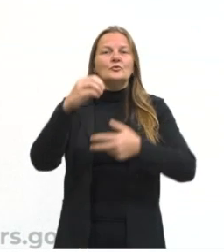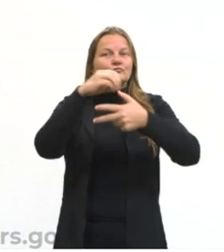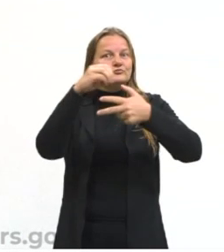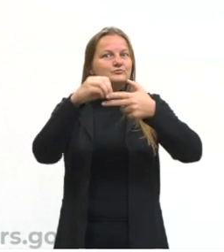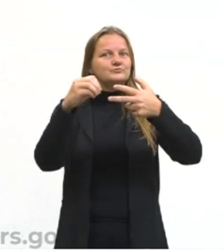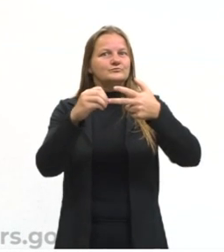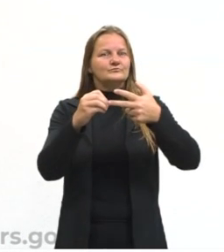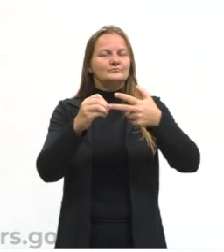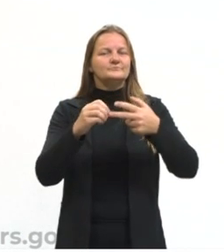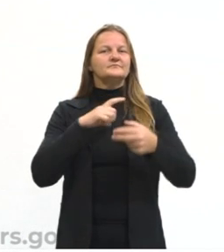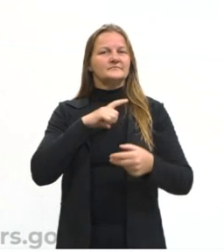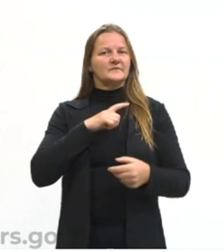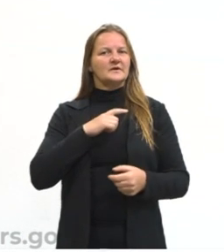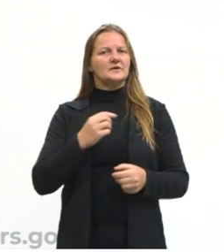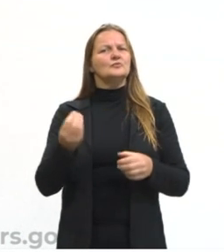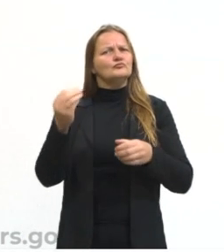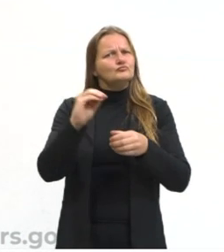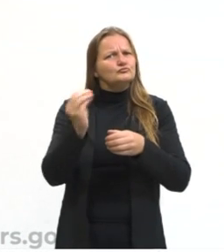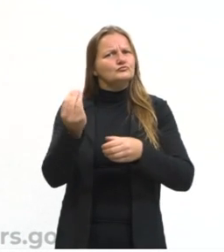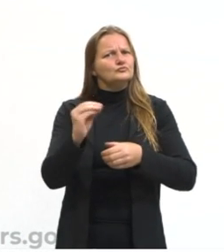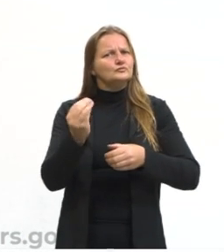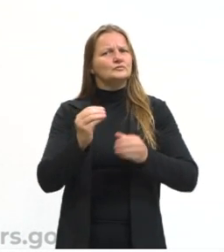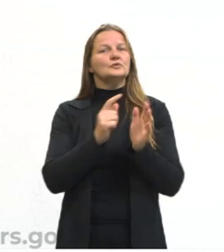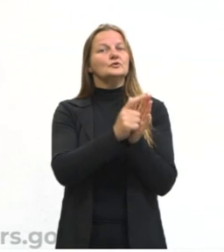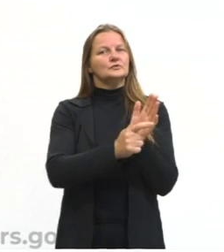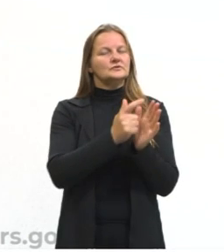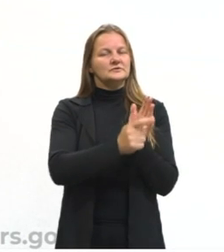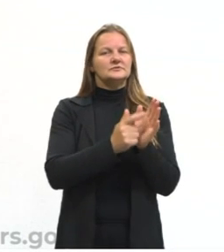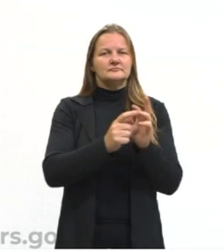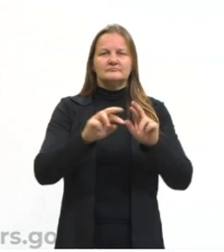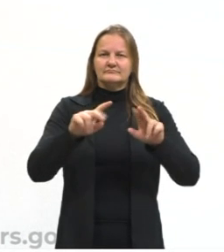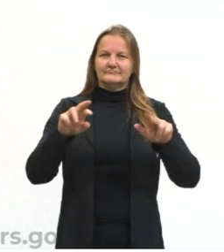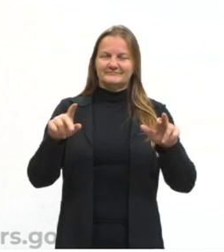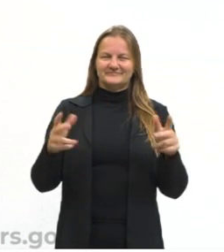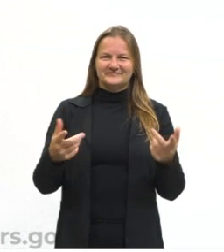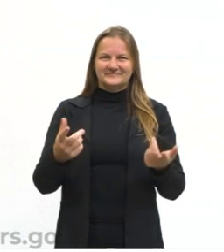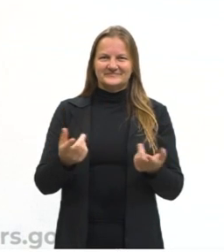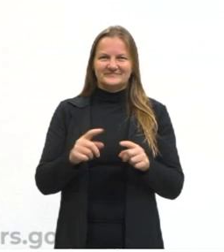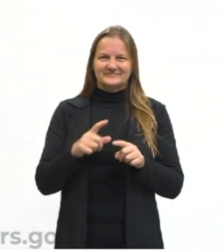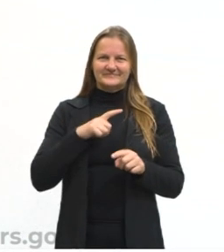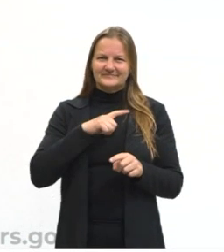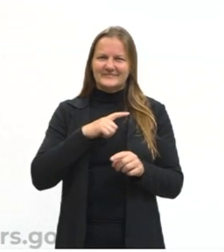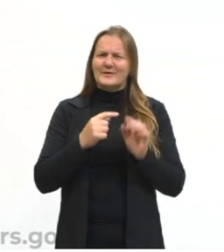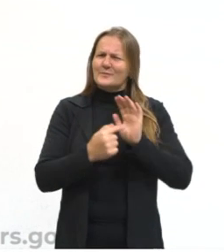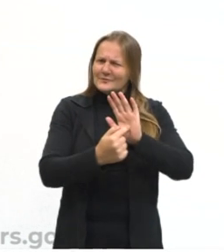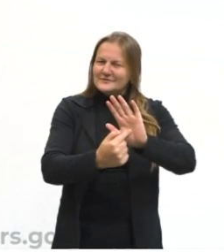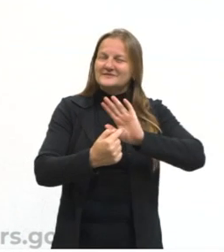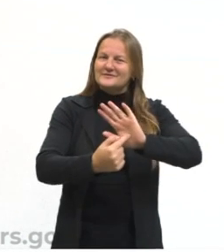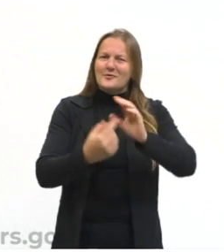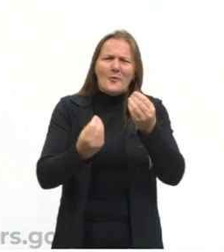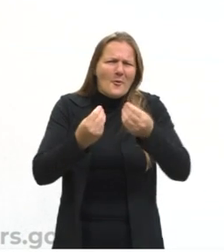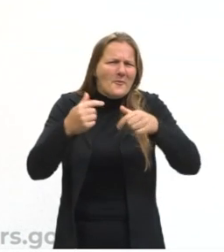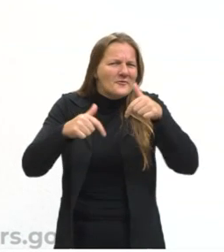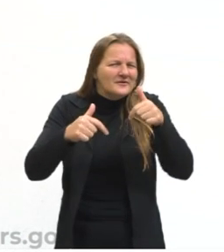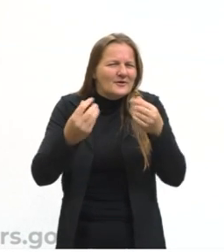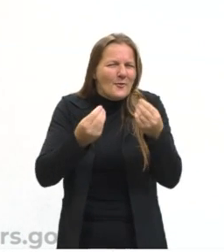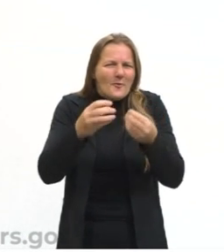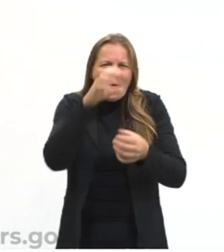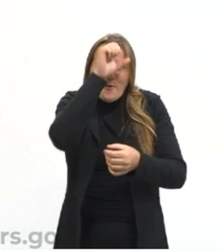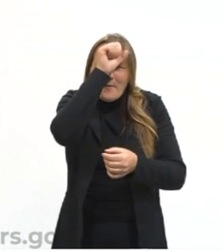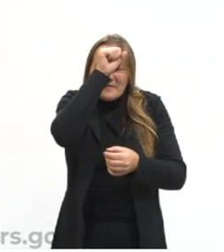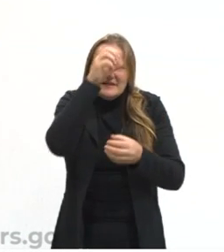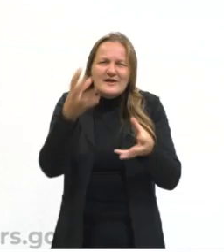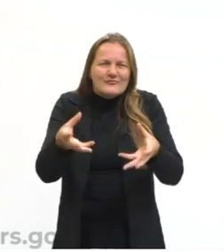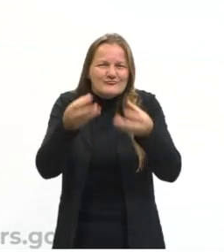do ENEM que trazem esses gêneros textuais. E aí estamos mostrando como trabalhar, como perceber